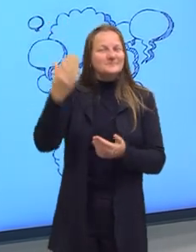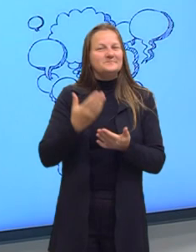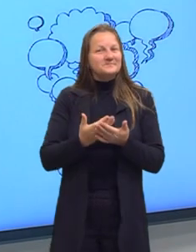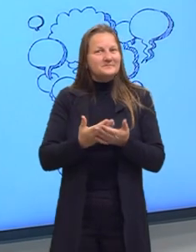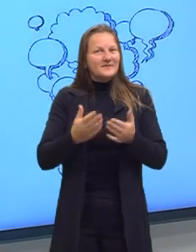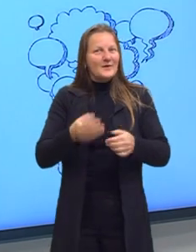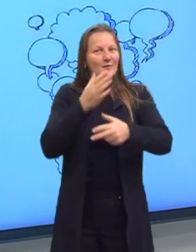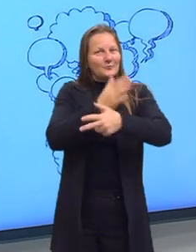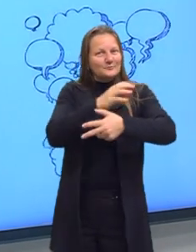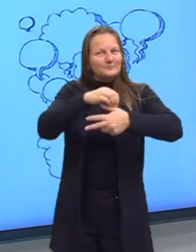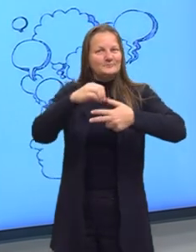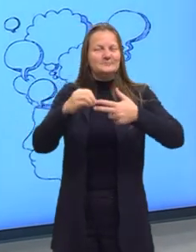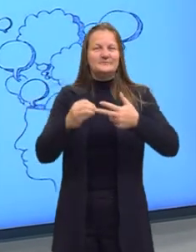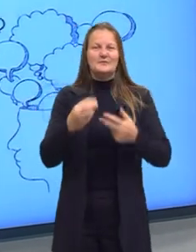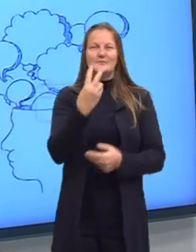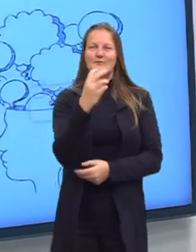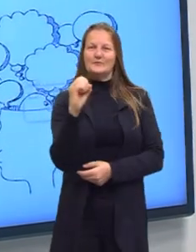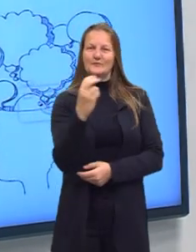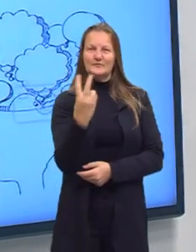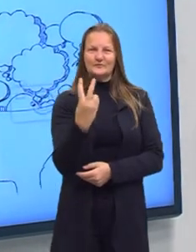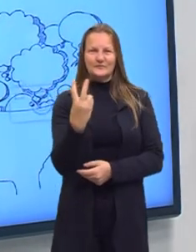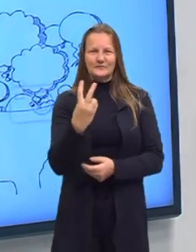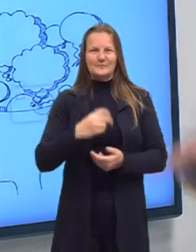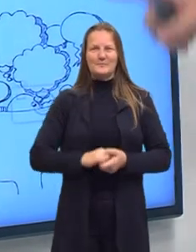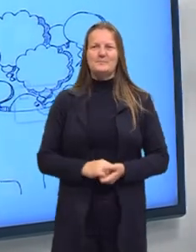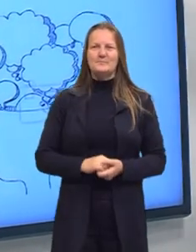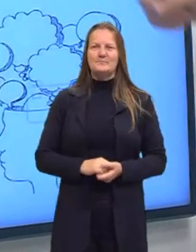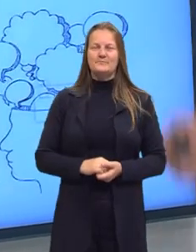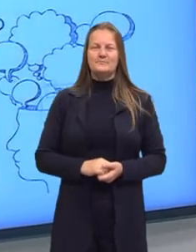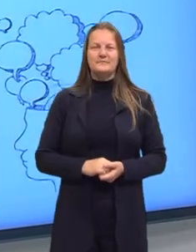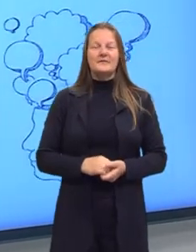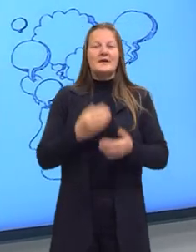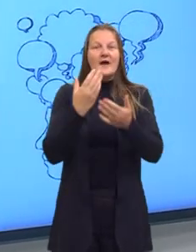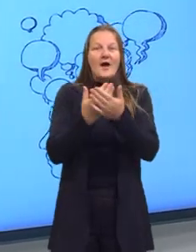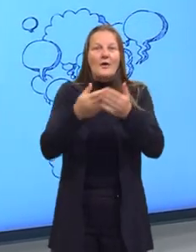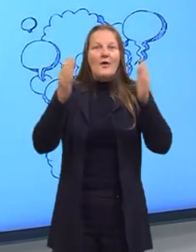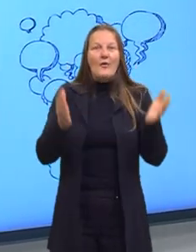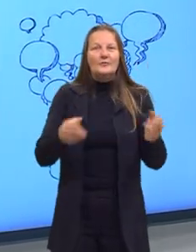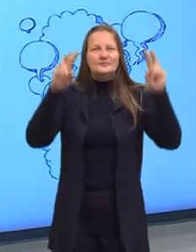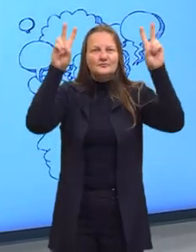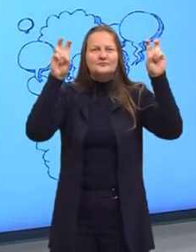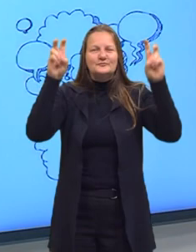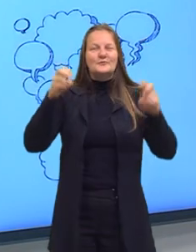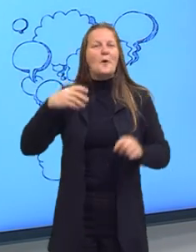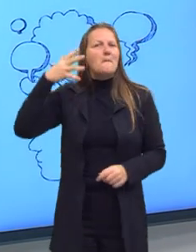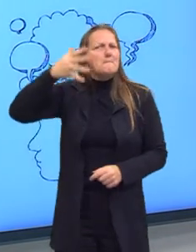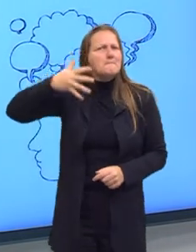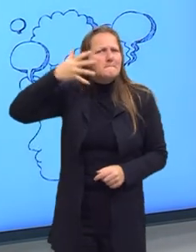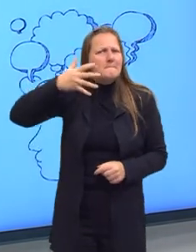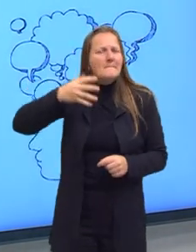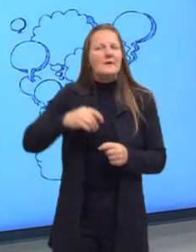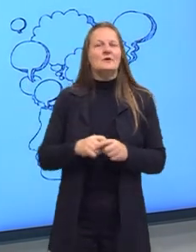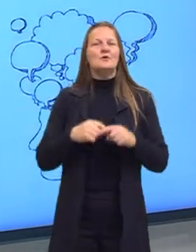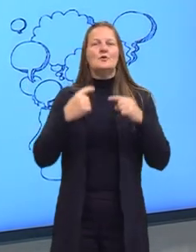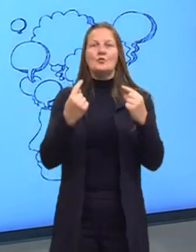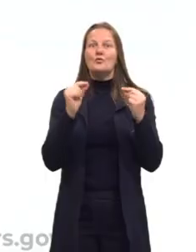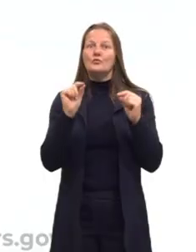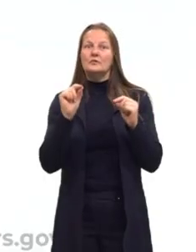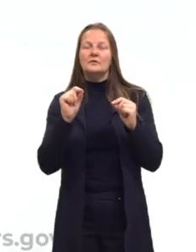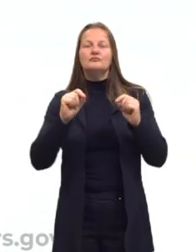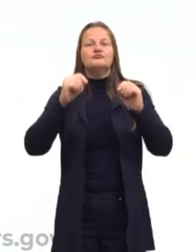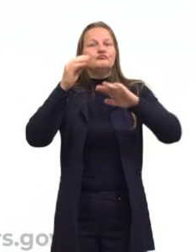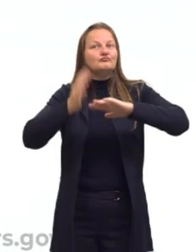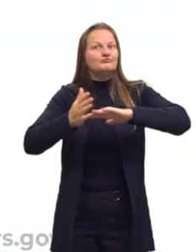filosofia do projeto pré-ENEM 2022. Nossa aula de hoje sobre a política na contemporaneidade.